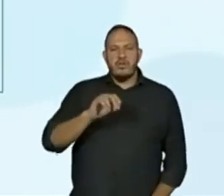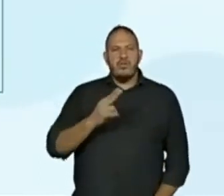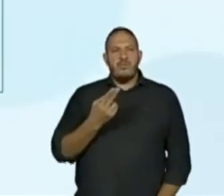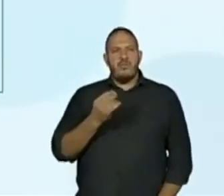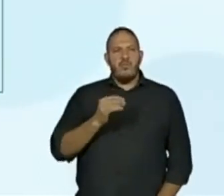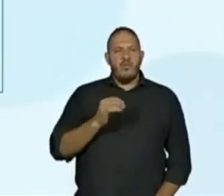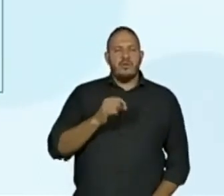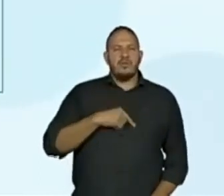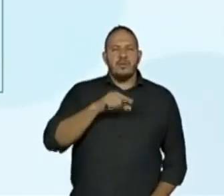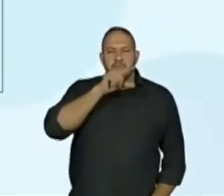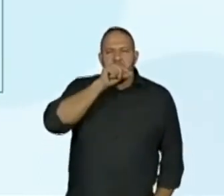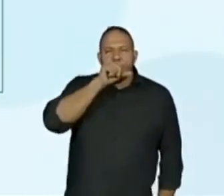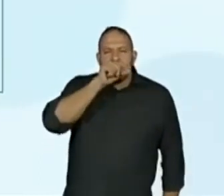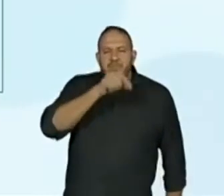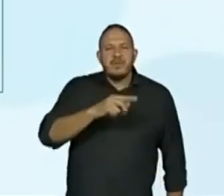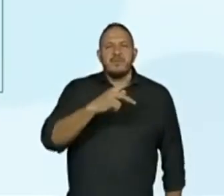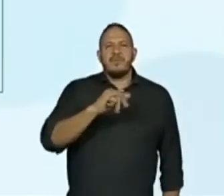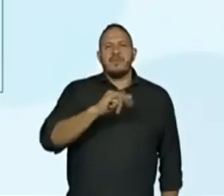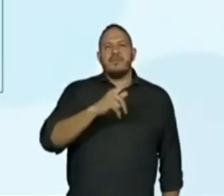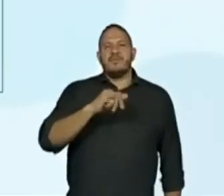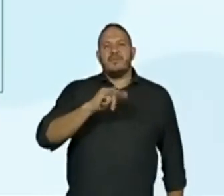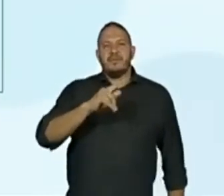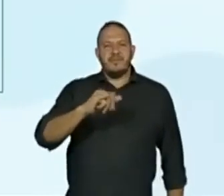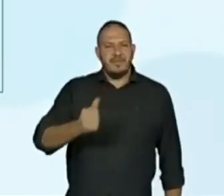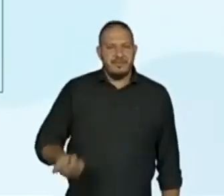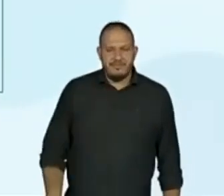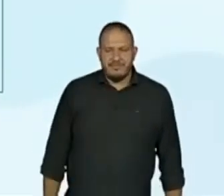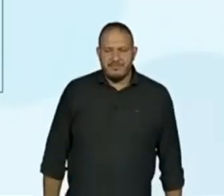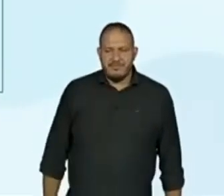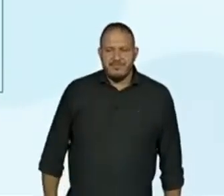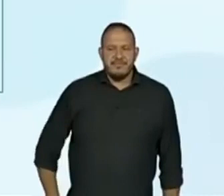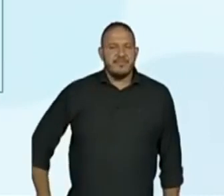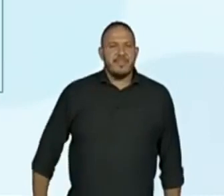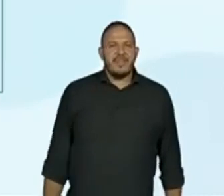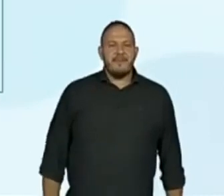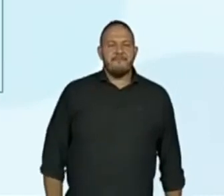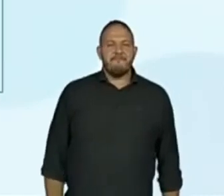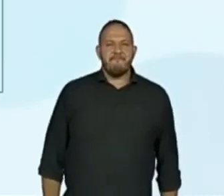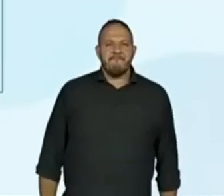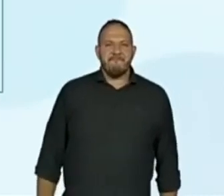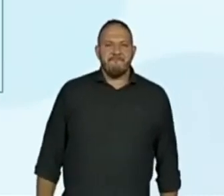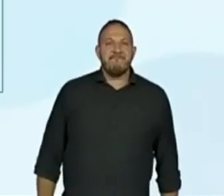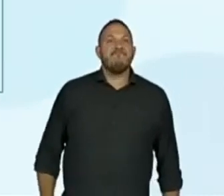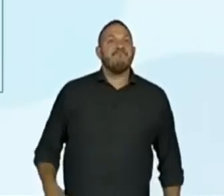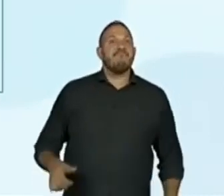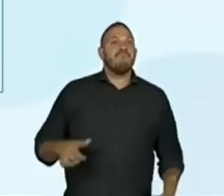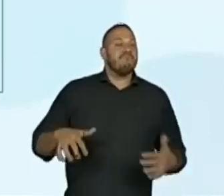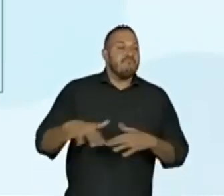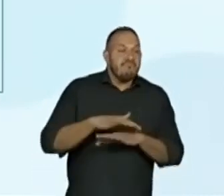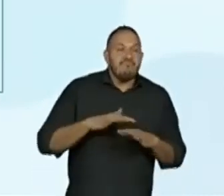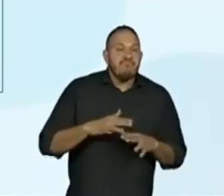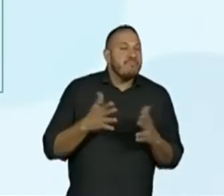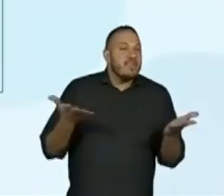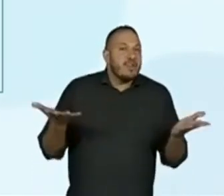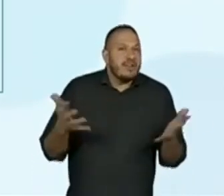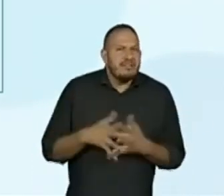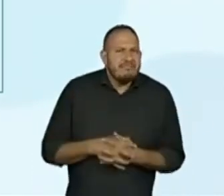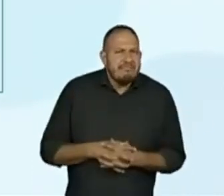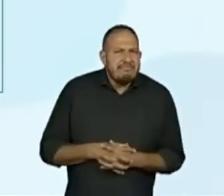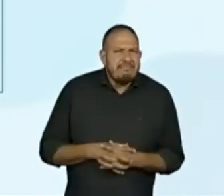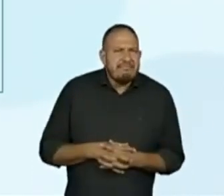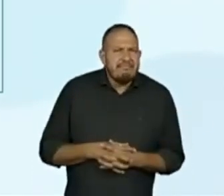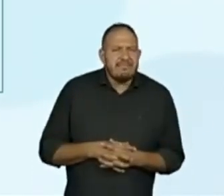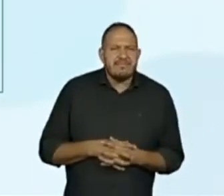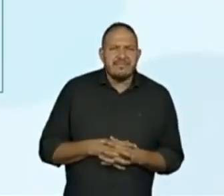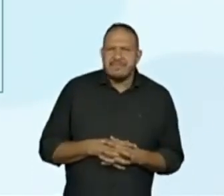pia, pia, pia. Só dá para falar assim, vai pia lá longe. E aí, galera? Primeira